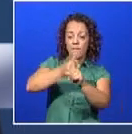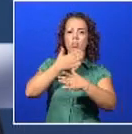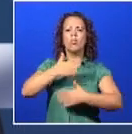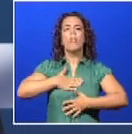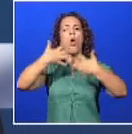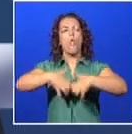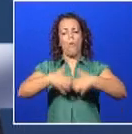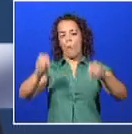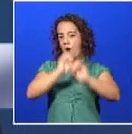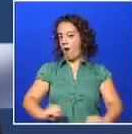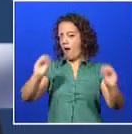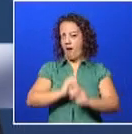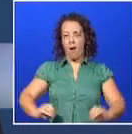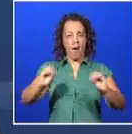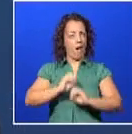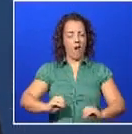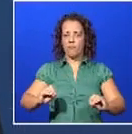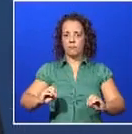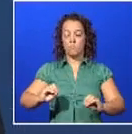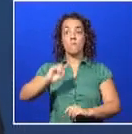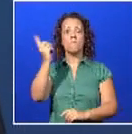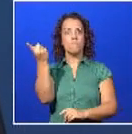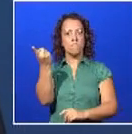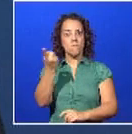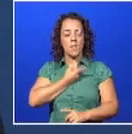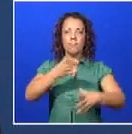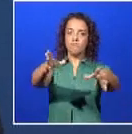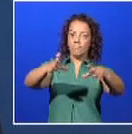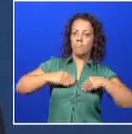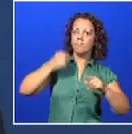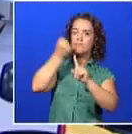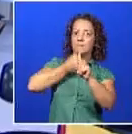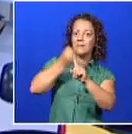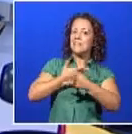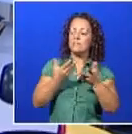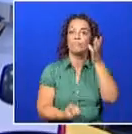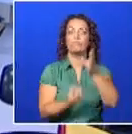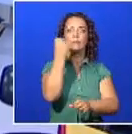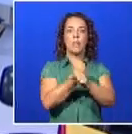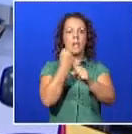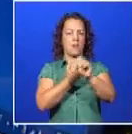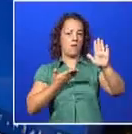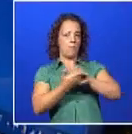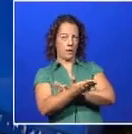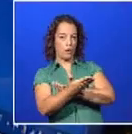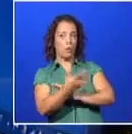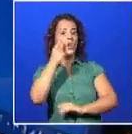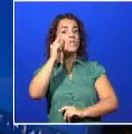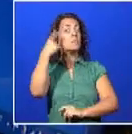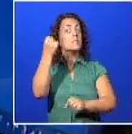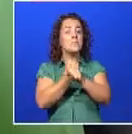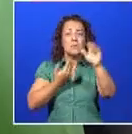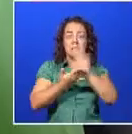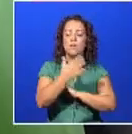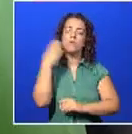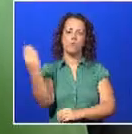margem para dúvidas. Temos de responder ao desafio da criação de emprego, em especial a criação